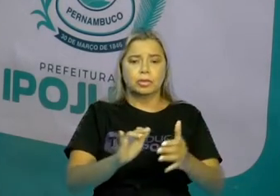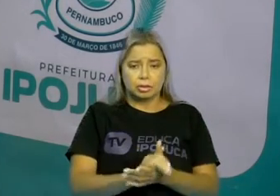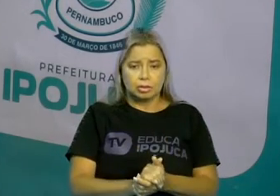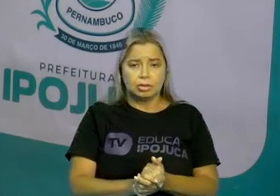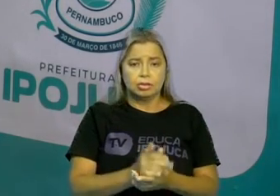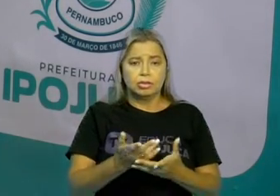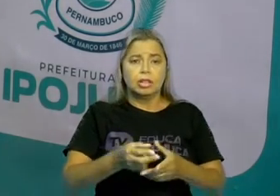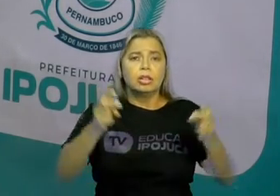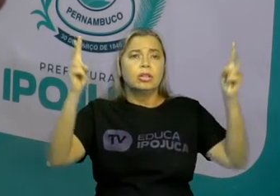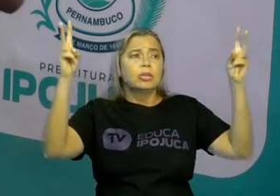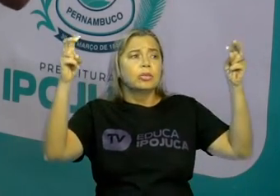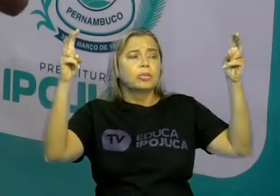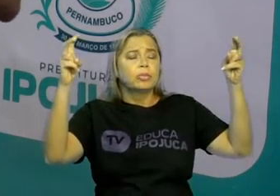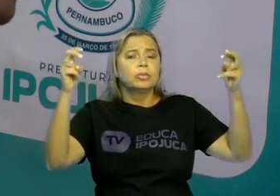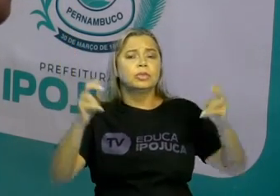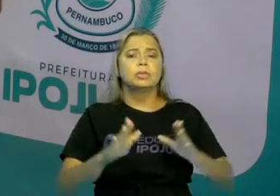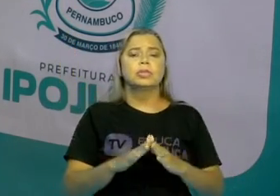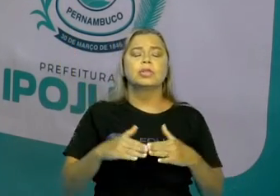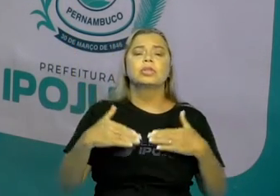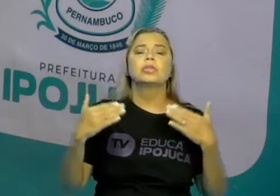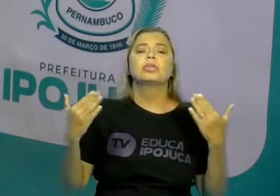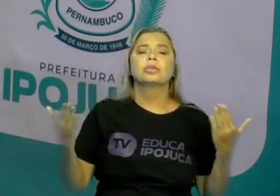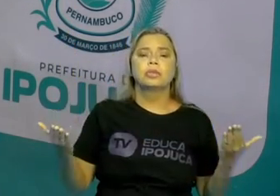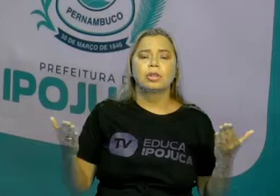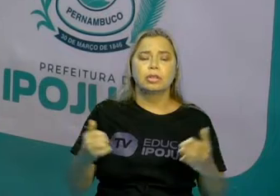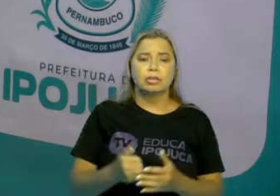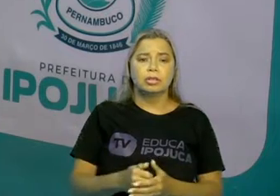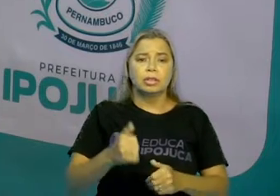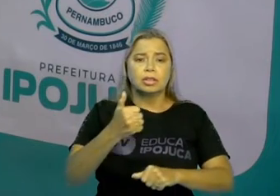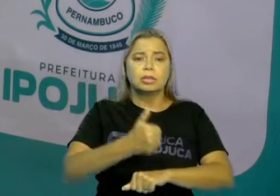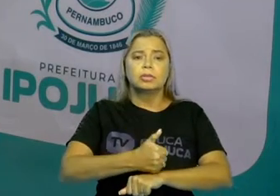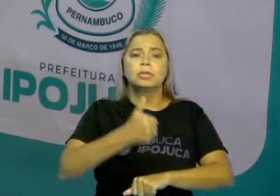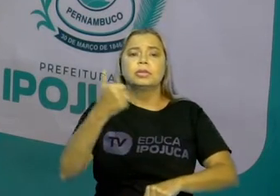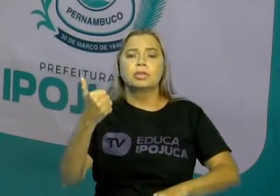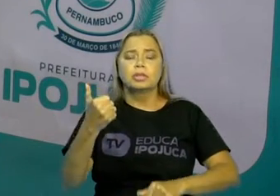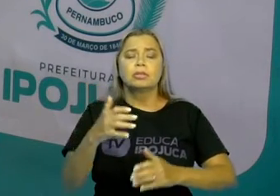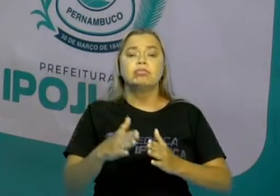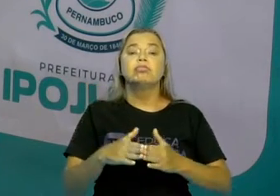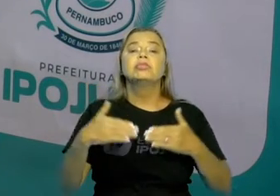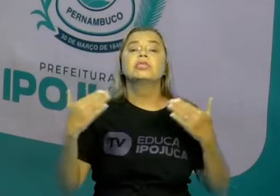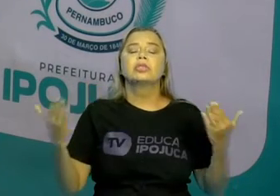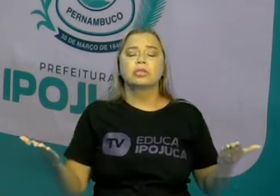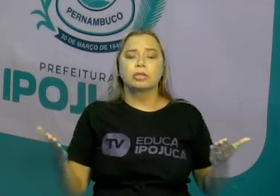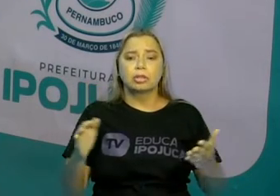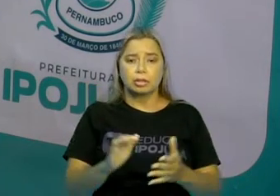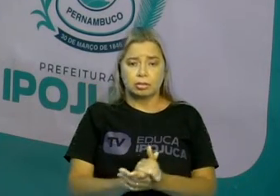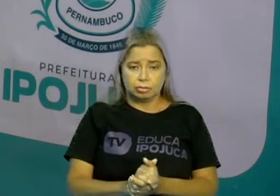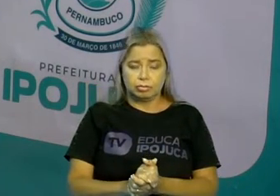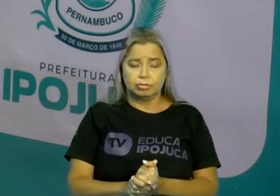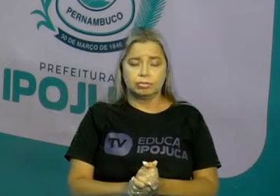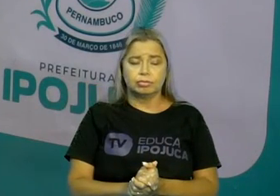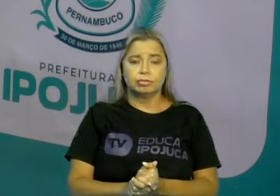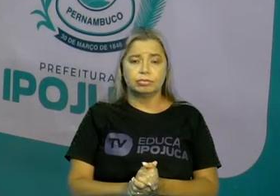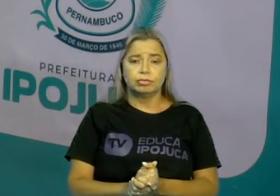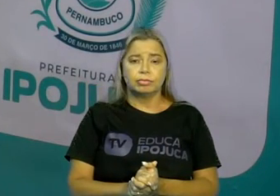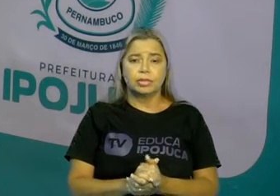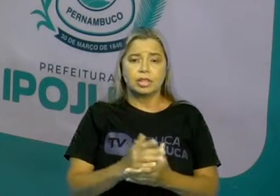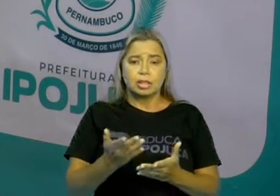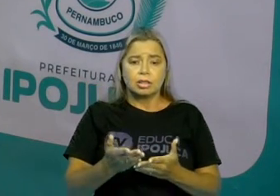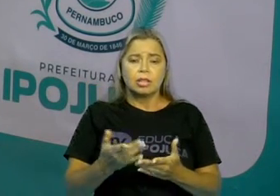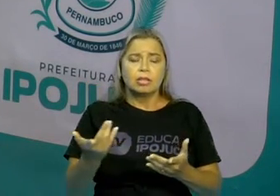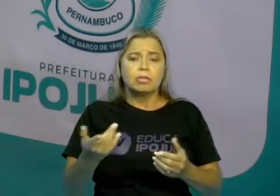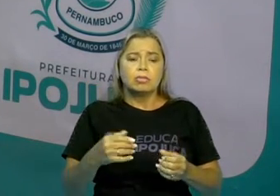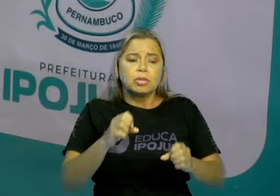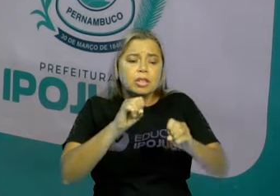assunto que ele vai abordar. Se é uma promoção, qual o tipo de promoção? Se é uma propaganda, qual o tipo de propaganda? Se é uma